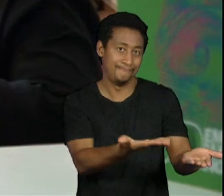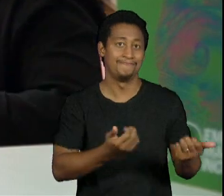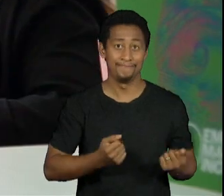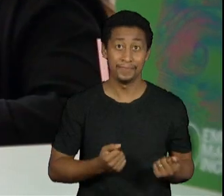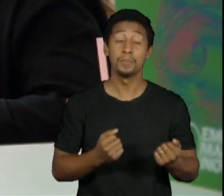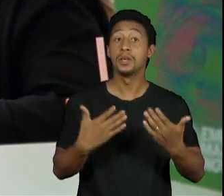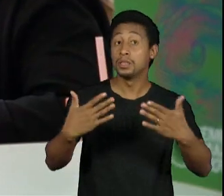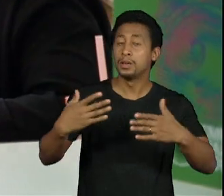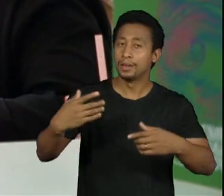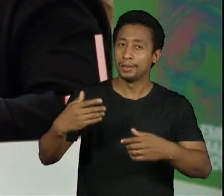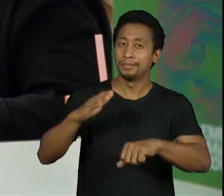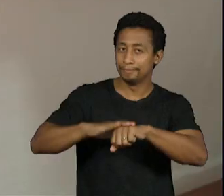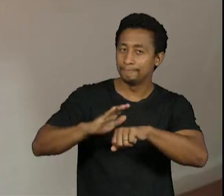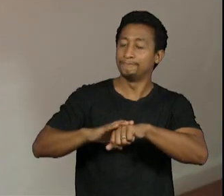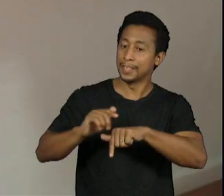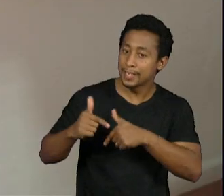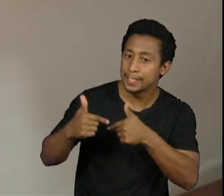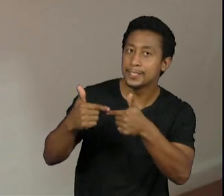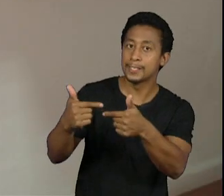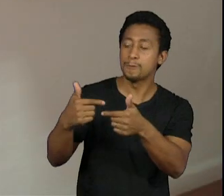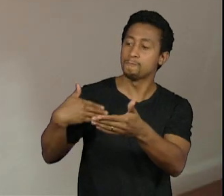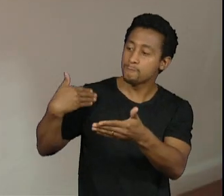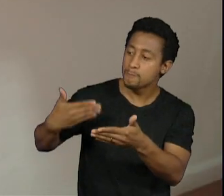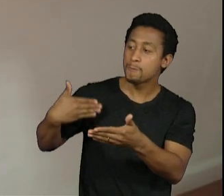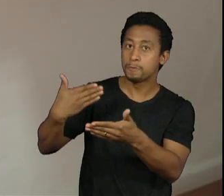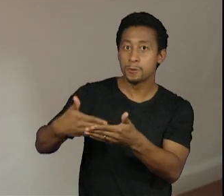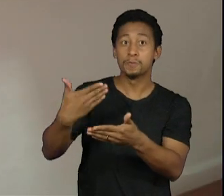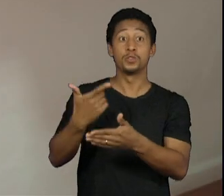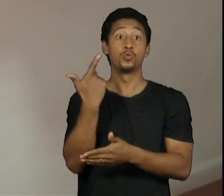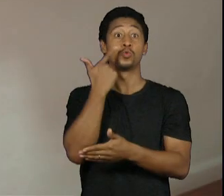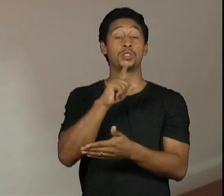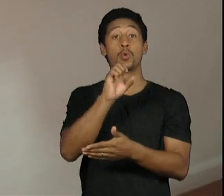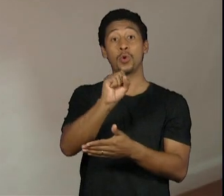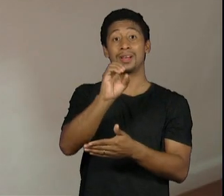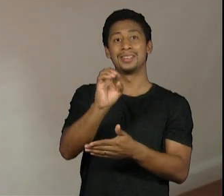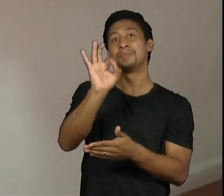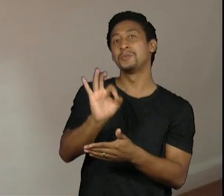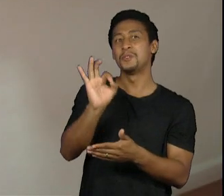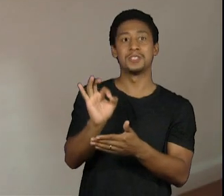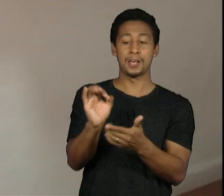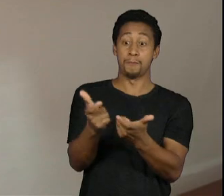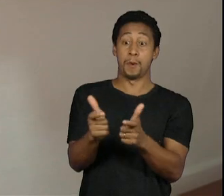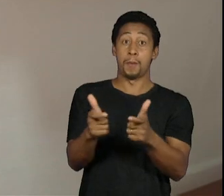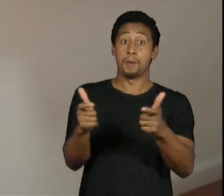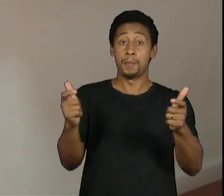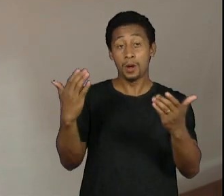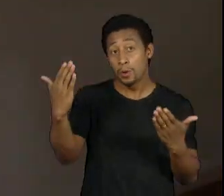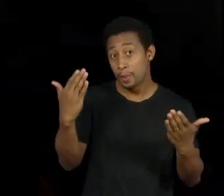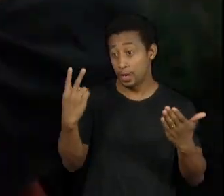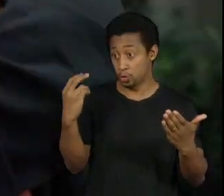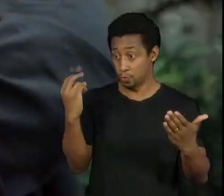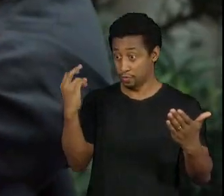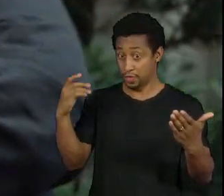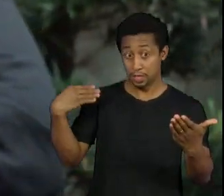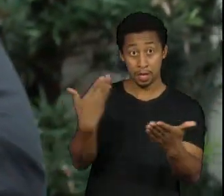política desde o início nós tivemos um crescimento de 80% de 2020 para 2021